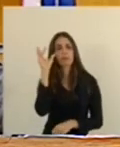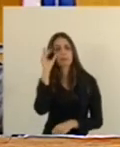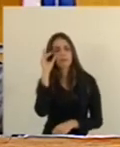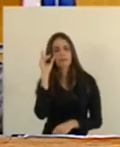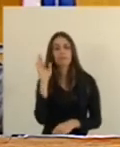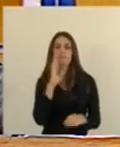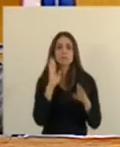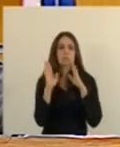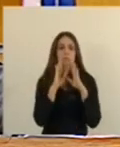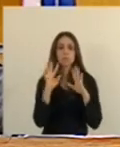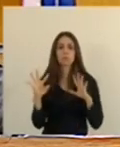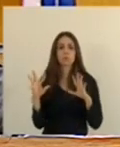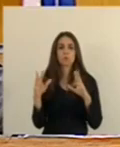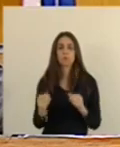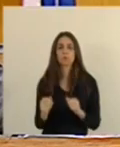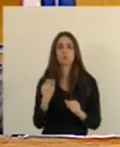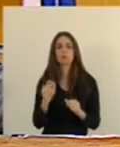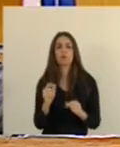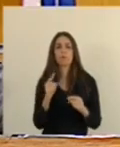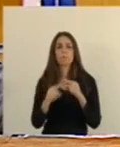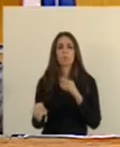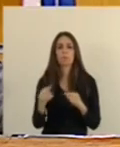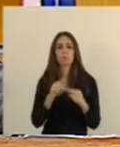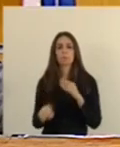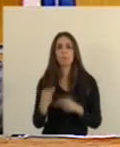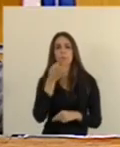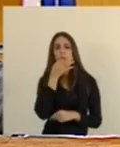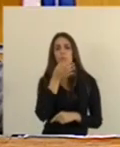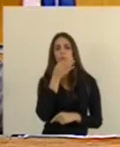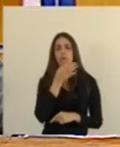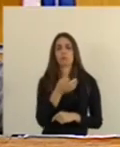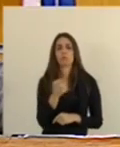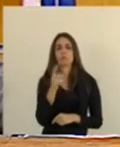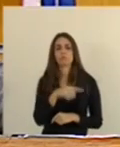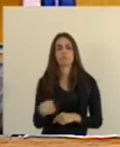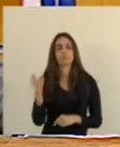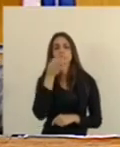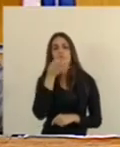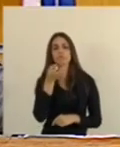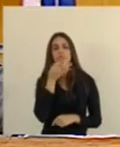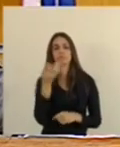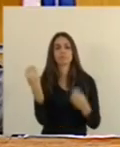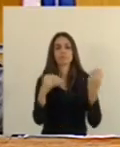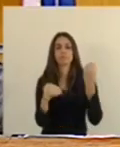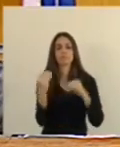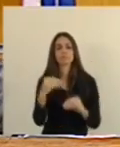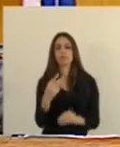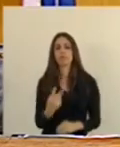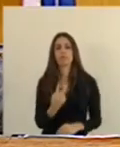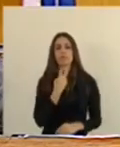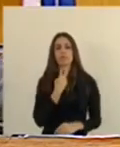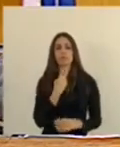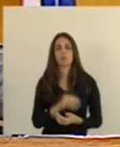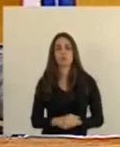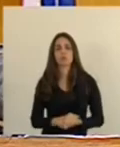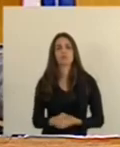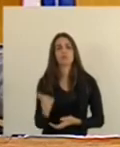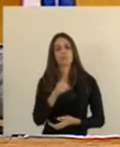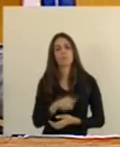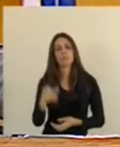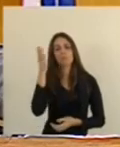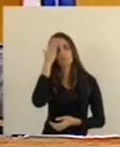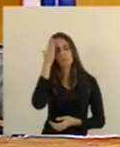Facebook Estão cerceando A sua livre manifestação Do pensamento E nós Já